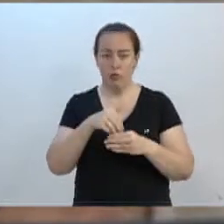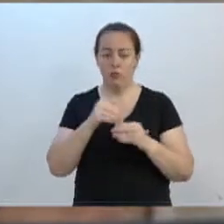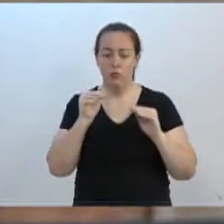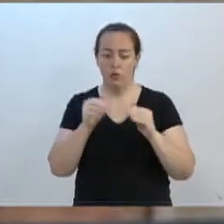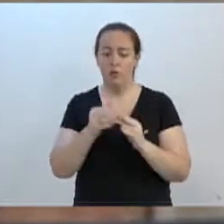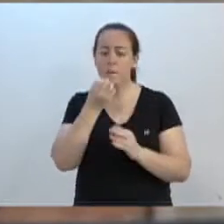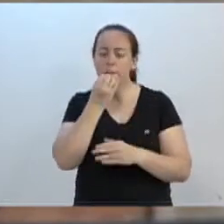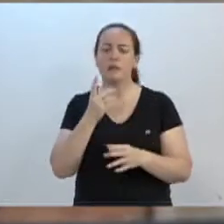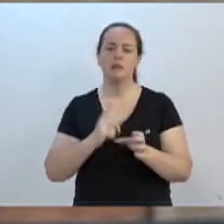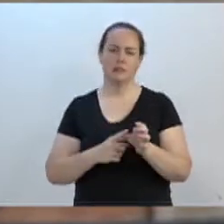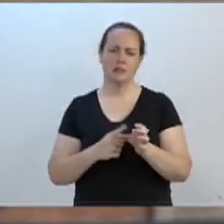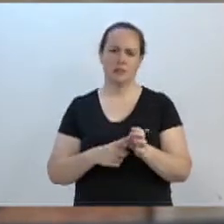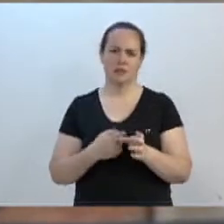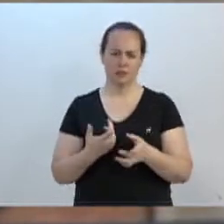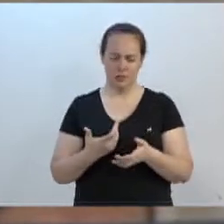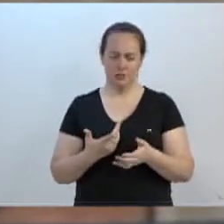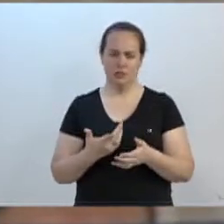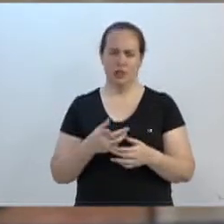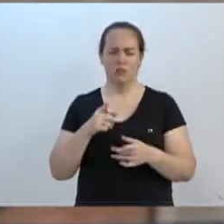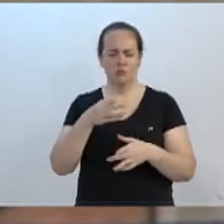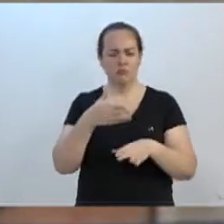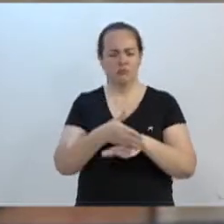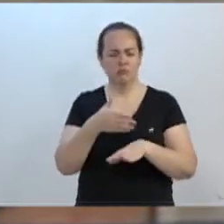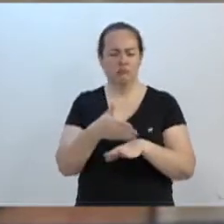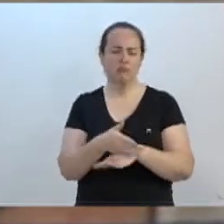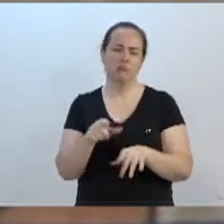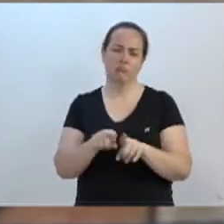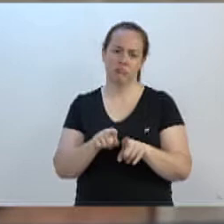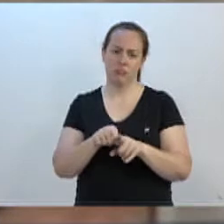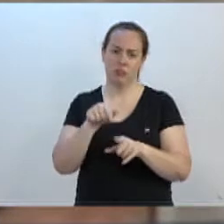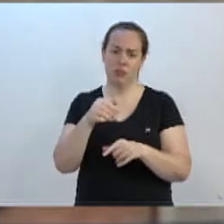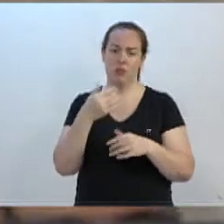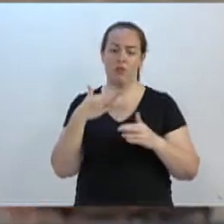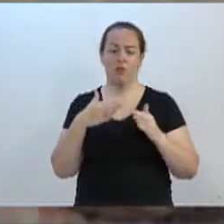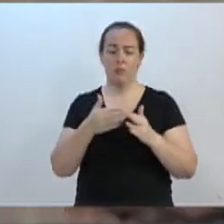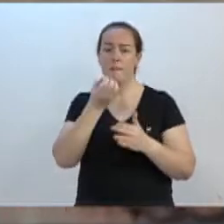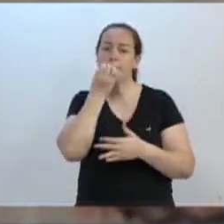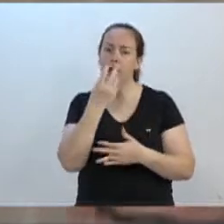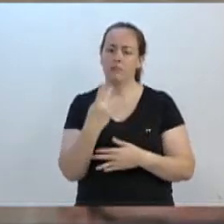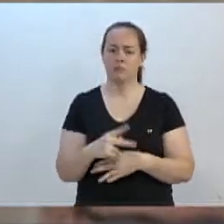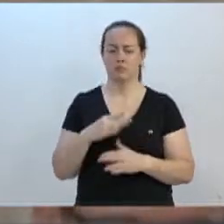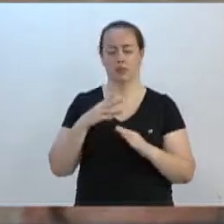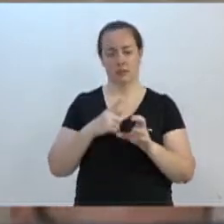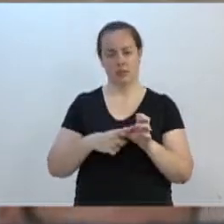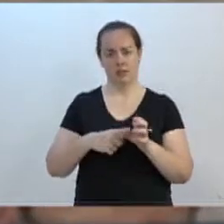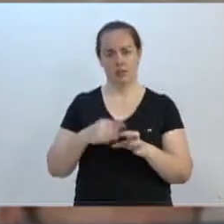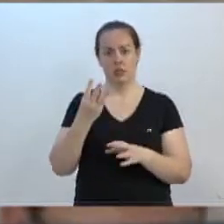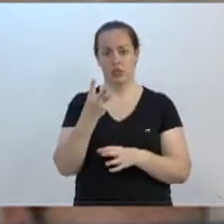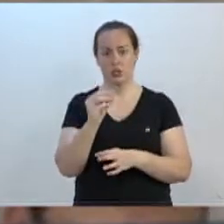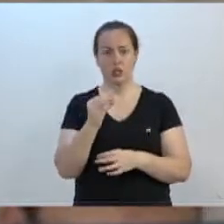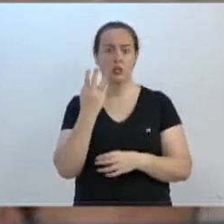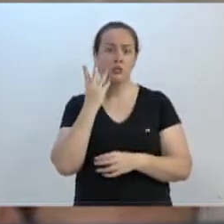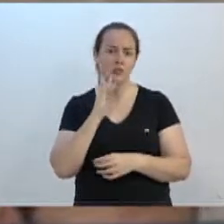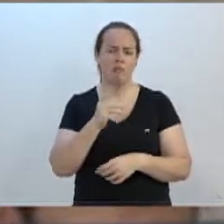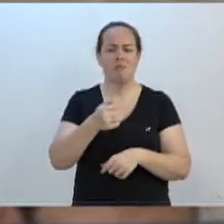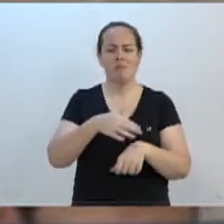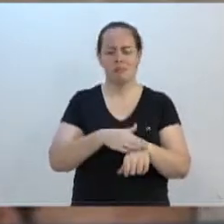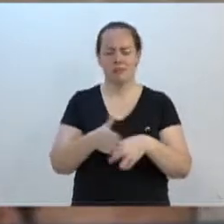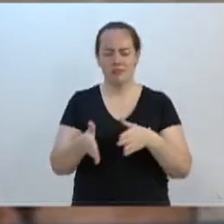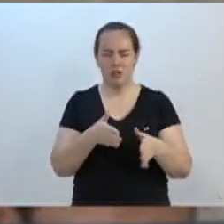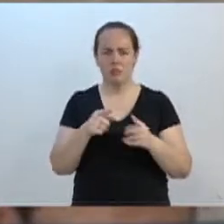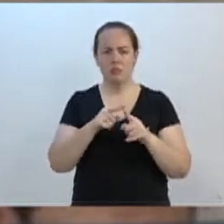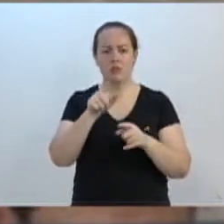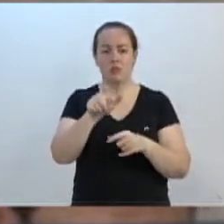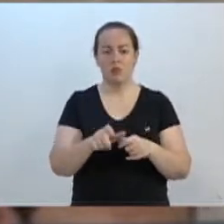pôs a votar nos projetos, nas comissões e aqui também, pelo bem da cidade. Então, 30 dias foram, é pouco 30 dias, mas o senhor fez 30